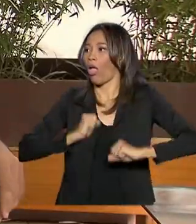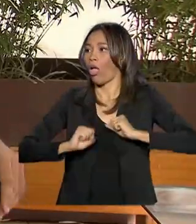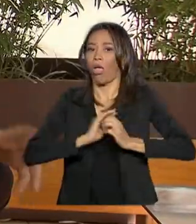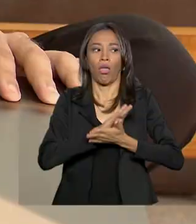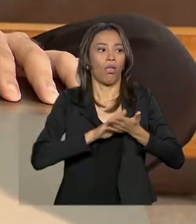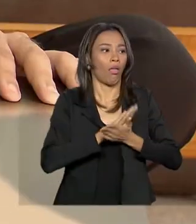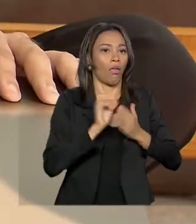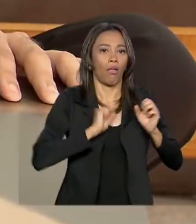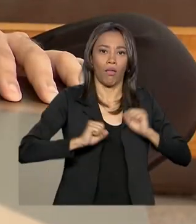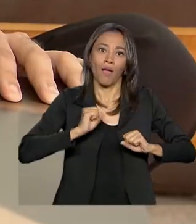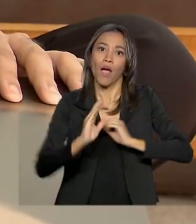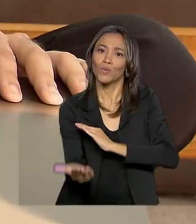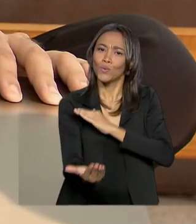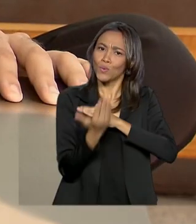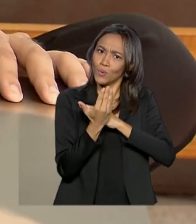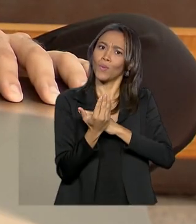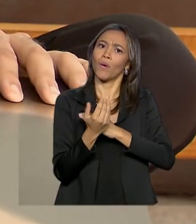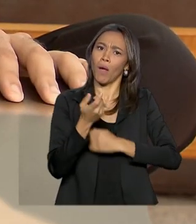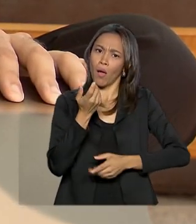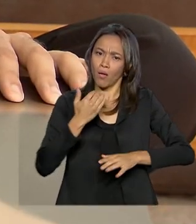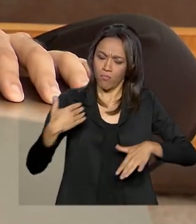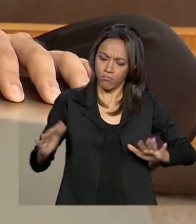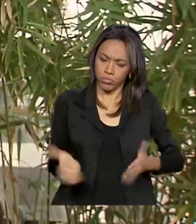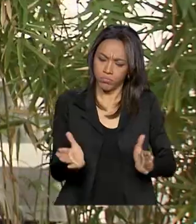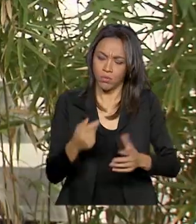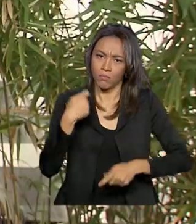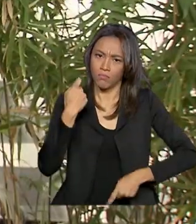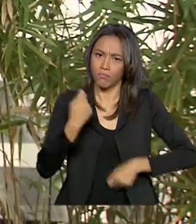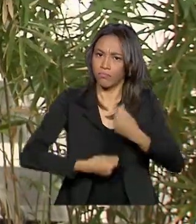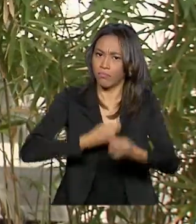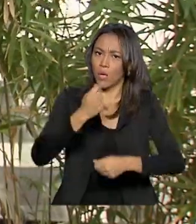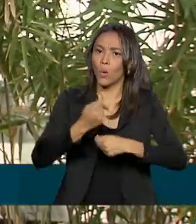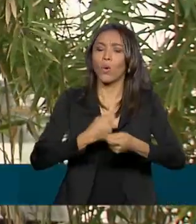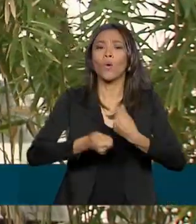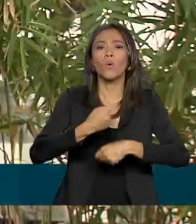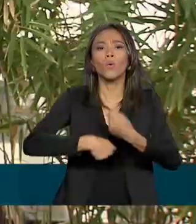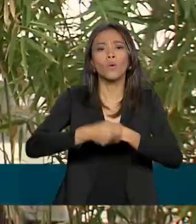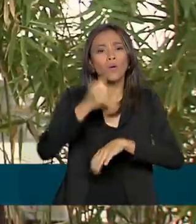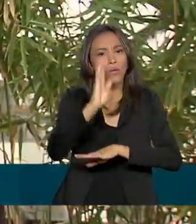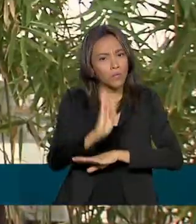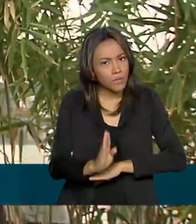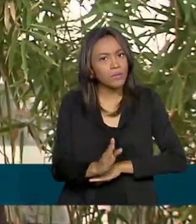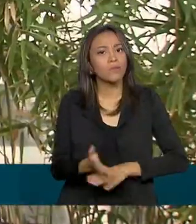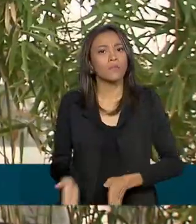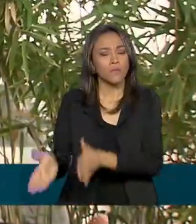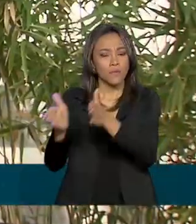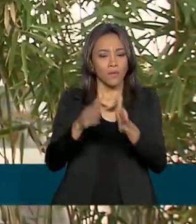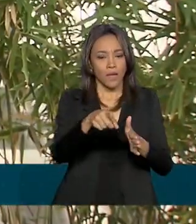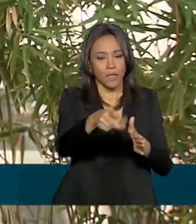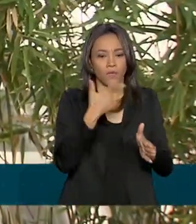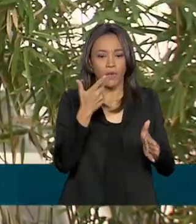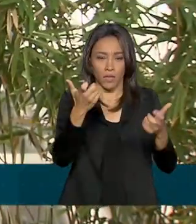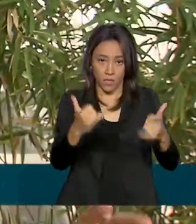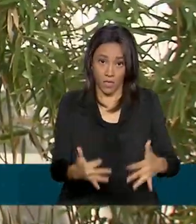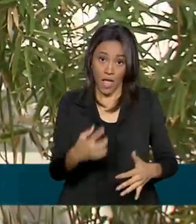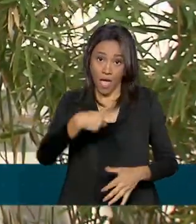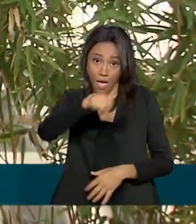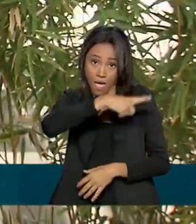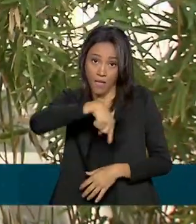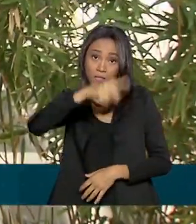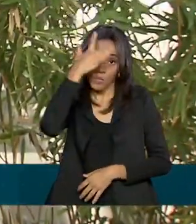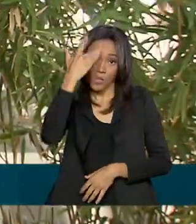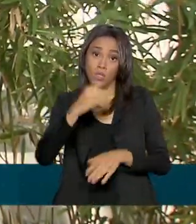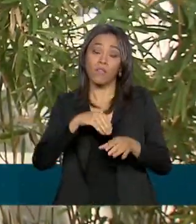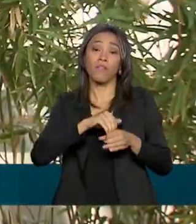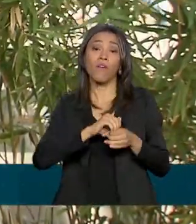ajudaram a reaquecer a economia do país. A tendência é que você tenha essas pessoas que estavam fora do